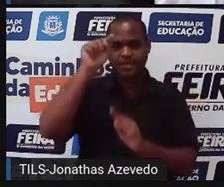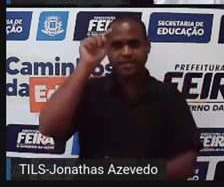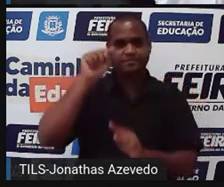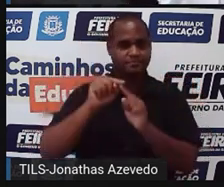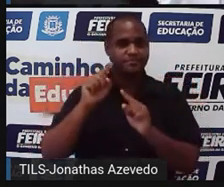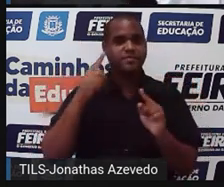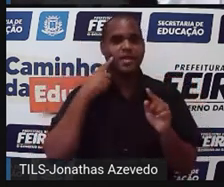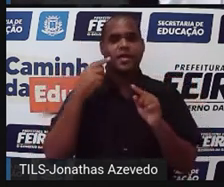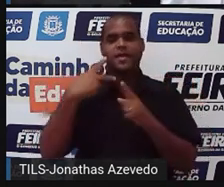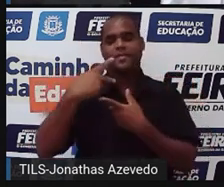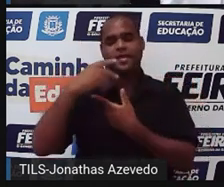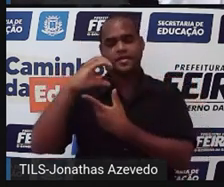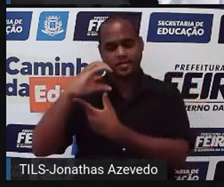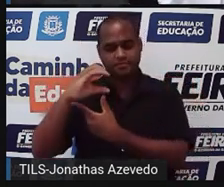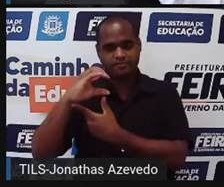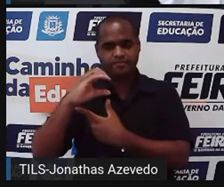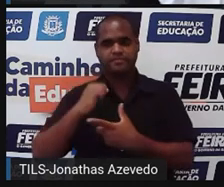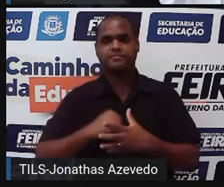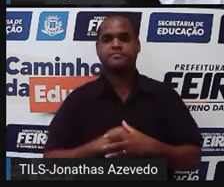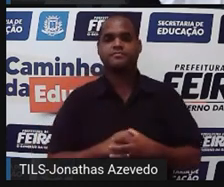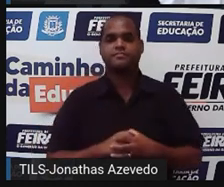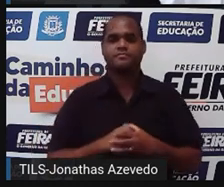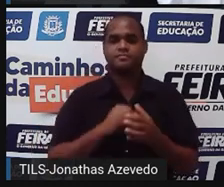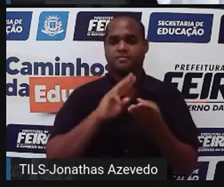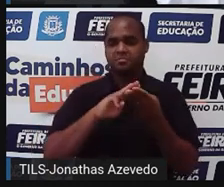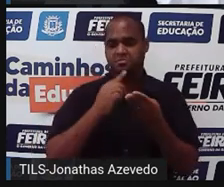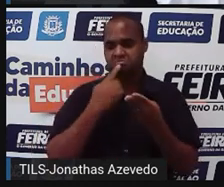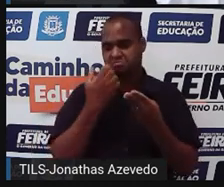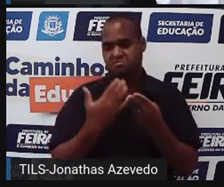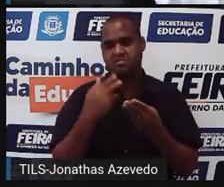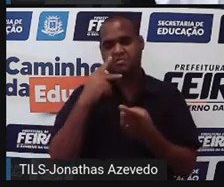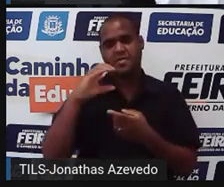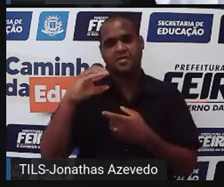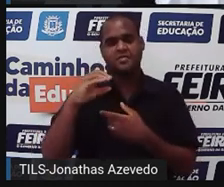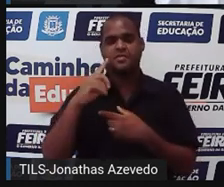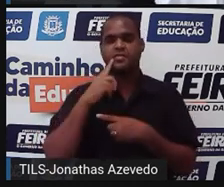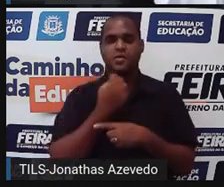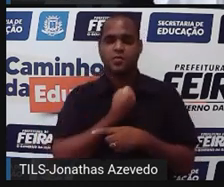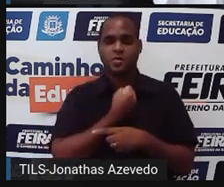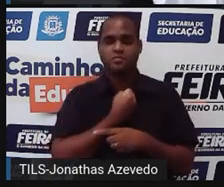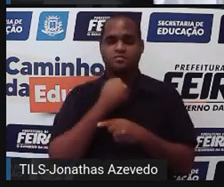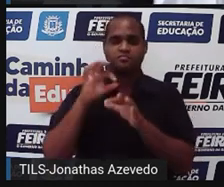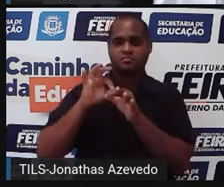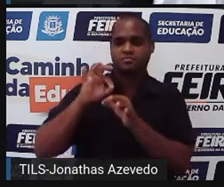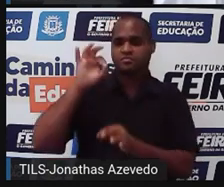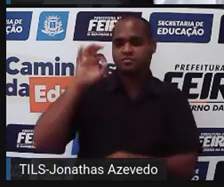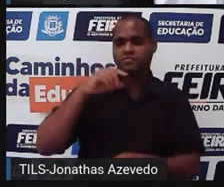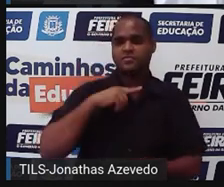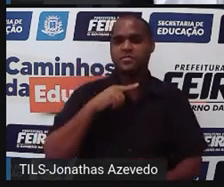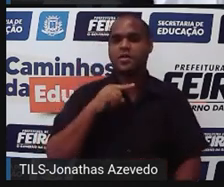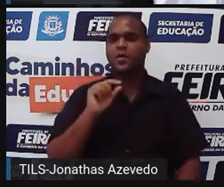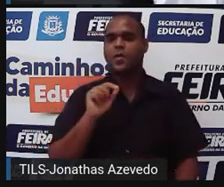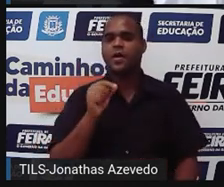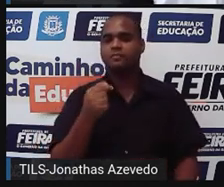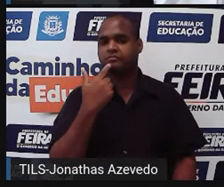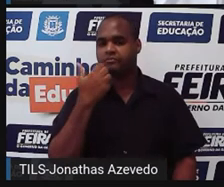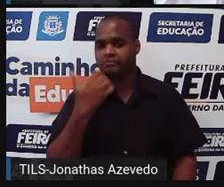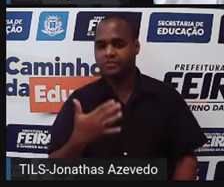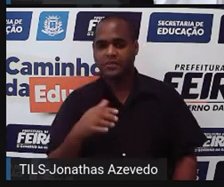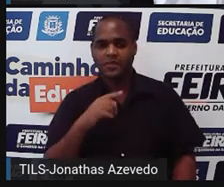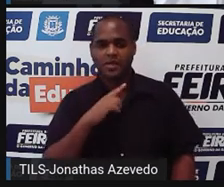deitada se cruzando, a matemática chama de plano cartesiano. Tem uns números, né? O que tiver aqui